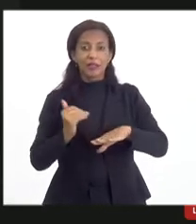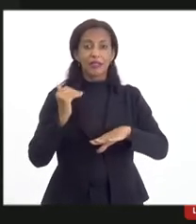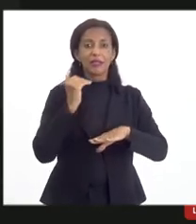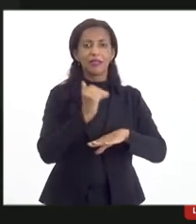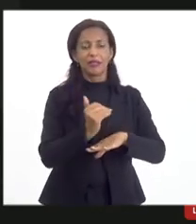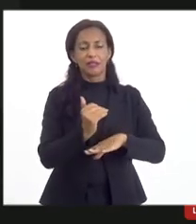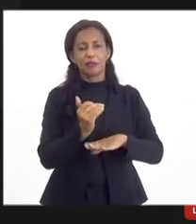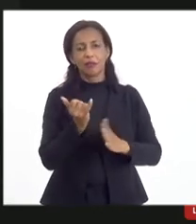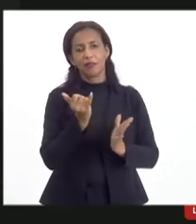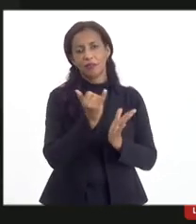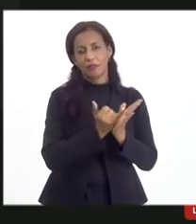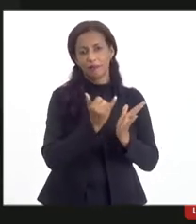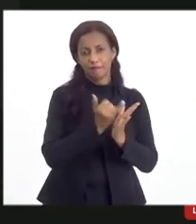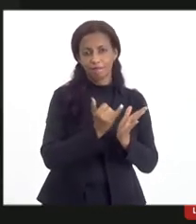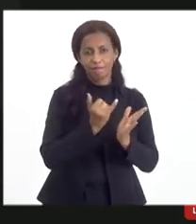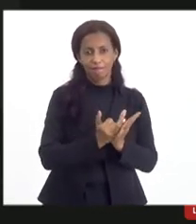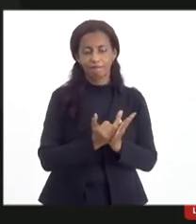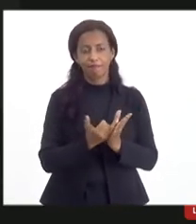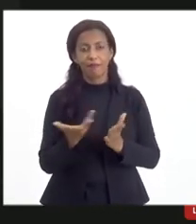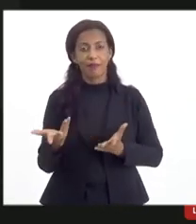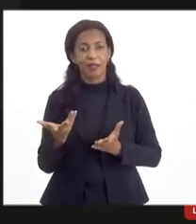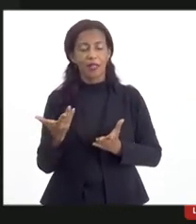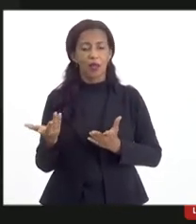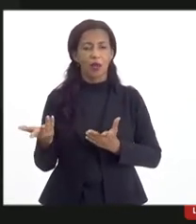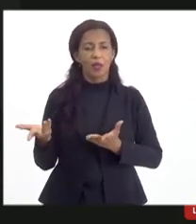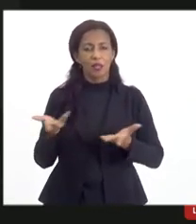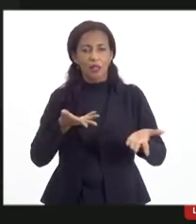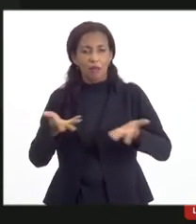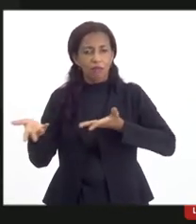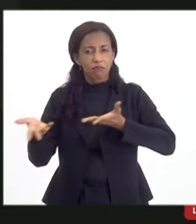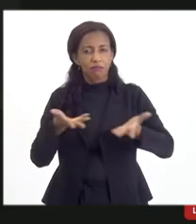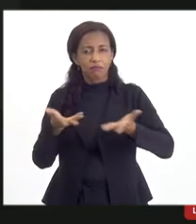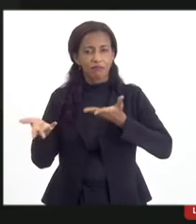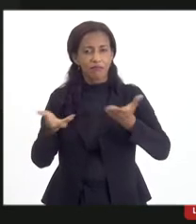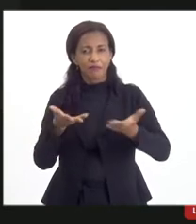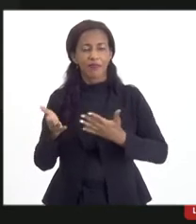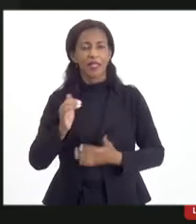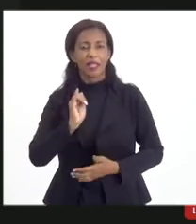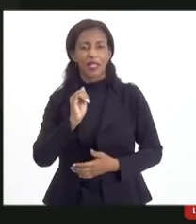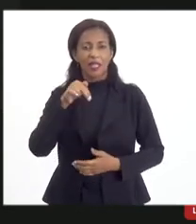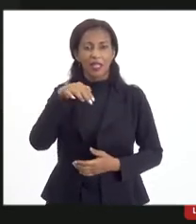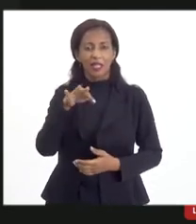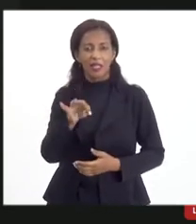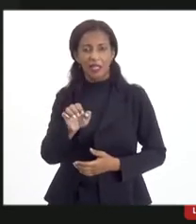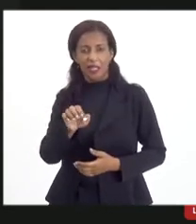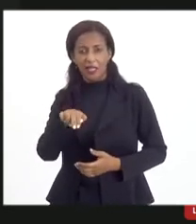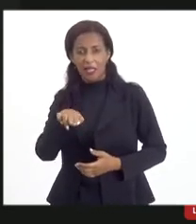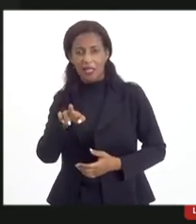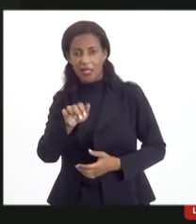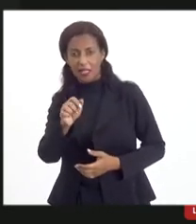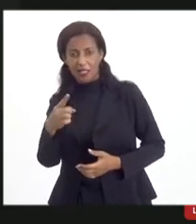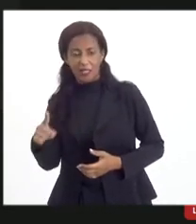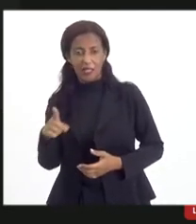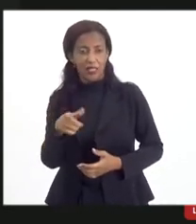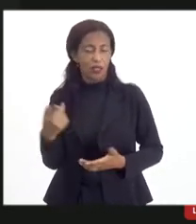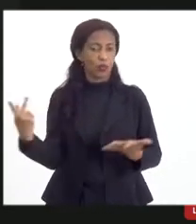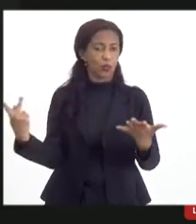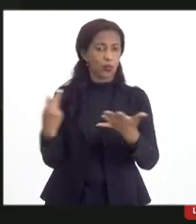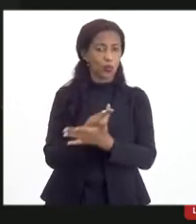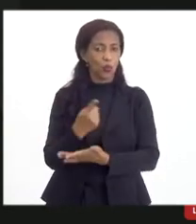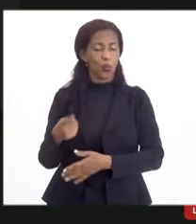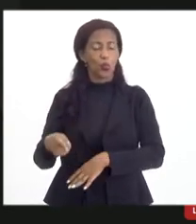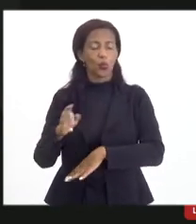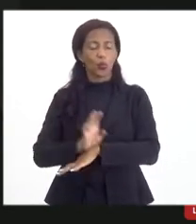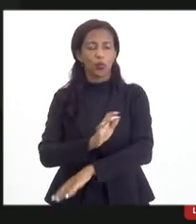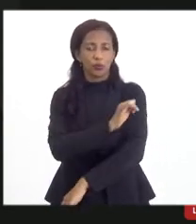benefícios, Então, a própria internacionalização, internação, né? Do repeto que foi feito aqui no